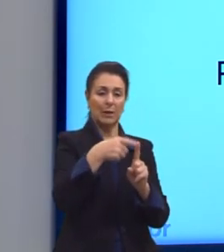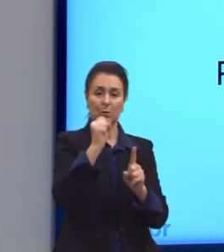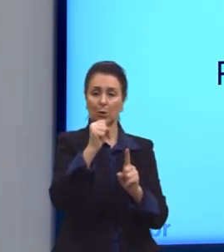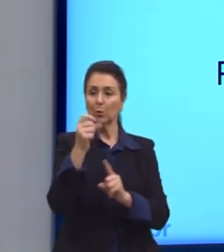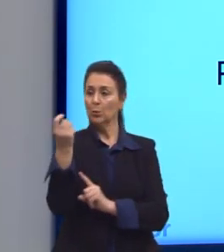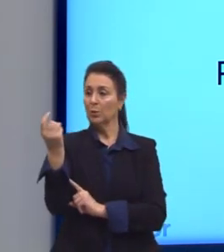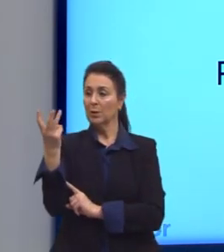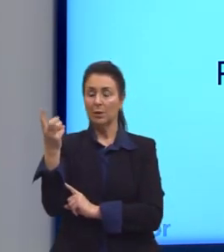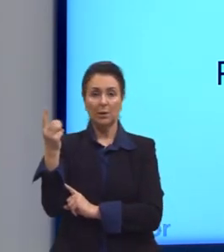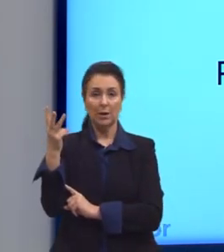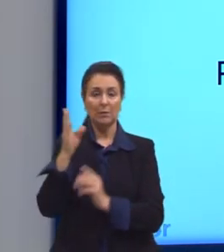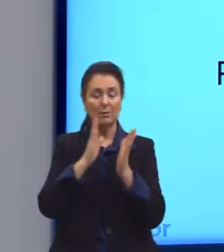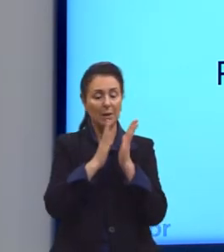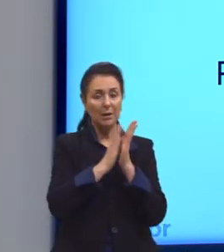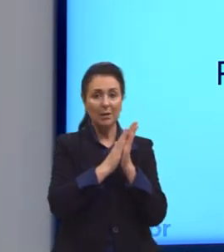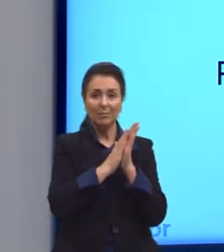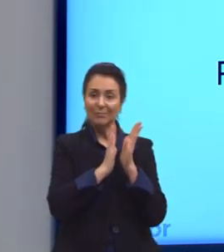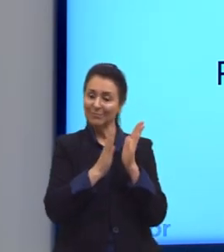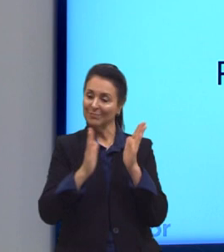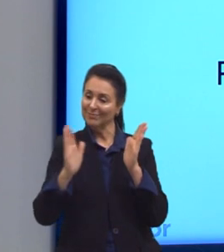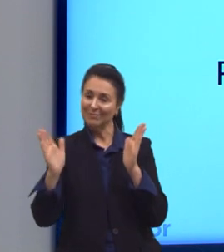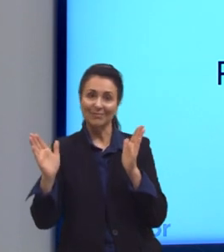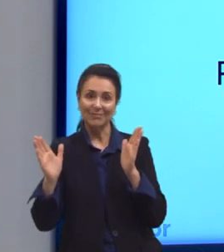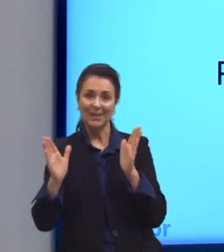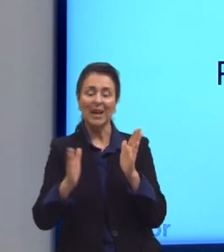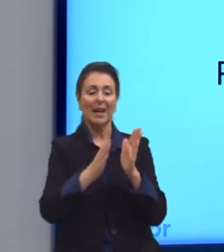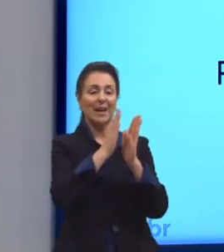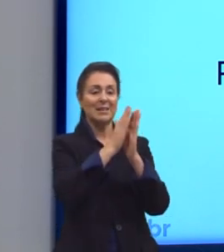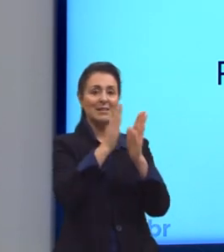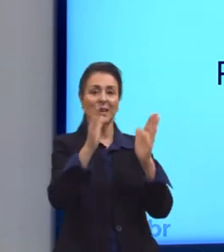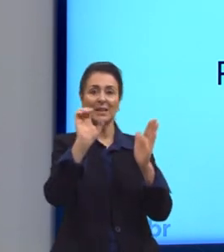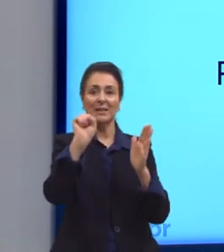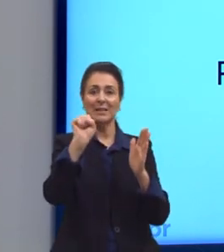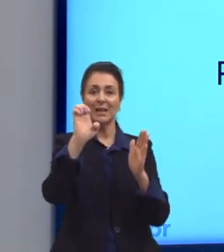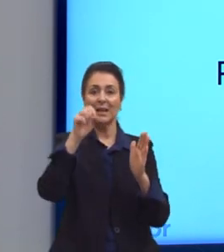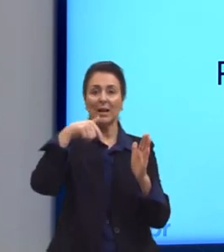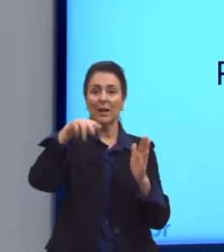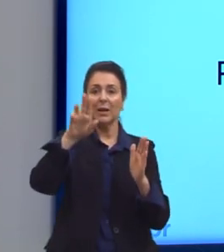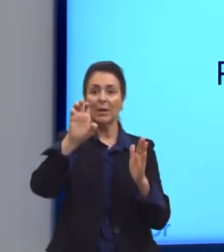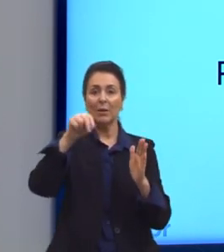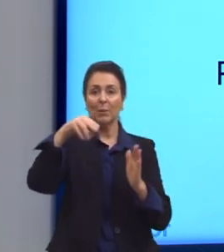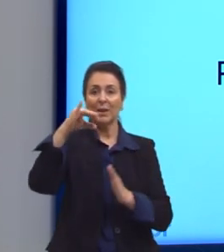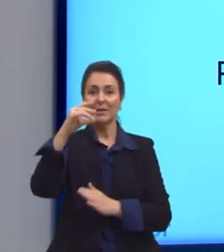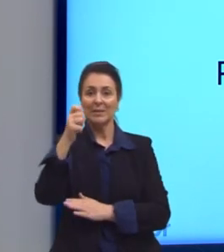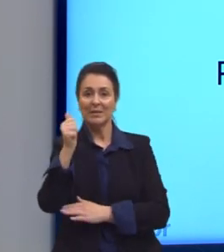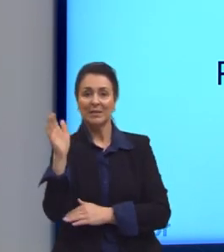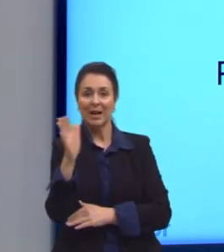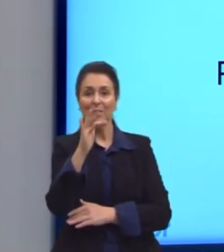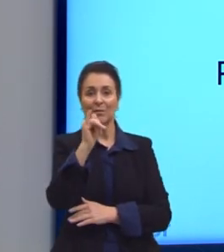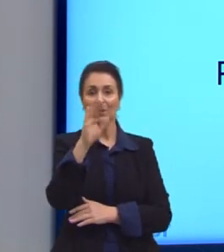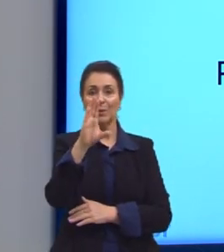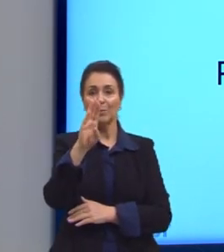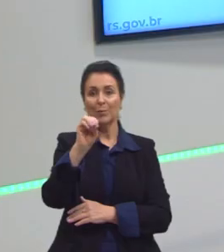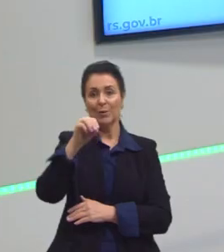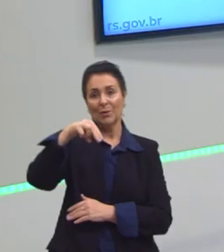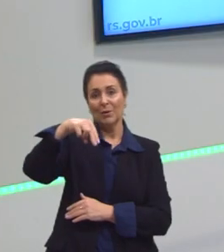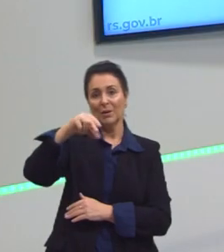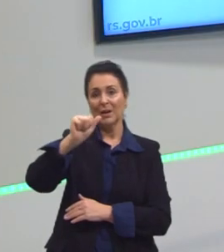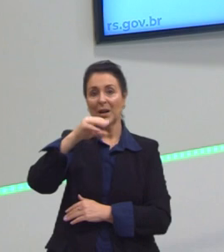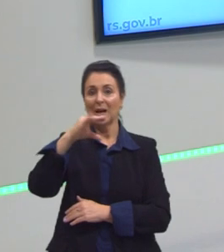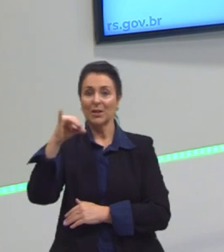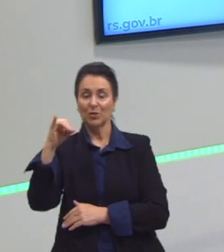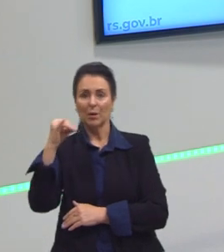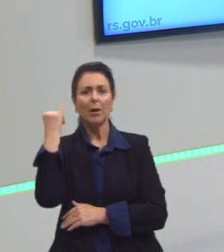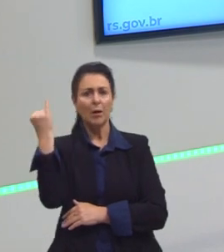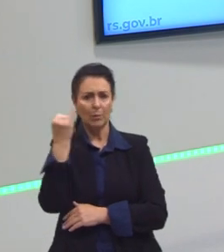Assim por diante. Então, essa é a chamada sequência de Fibonacci. Ela é uma sequência muito importante nos nossos